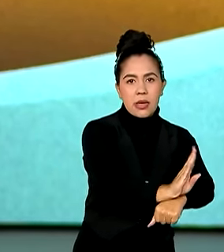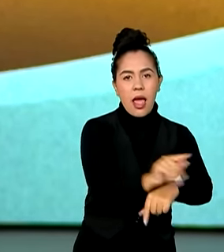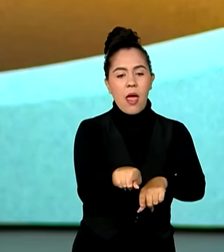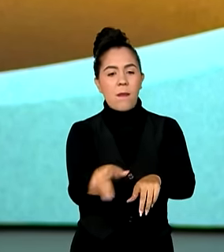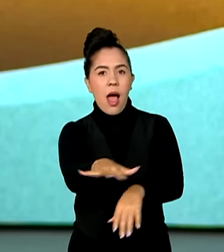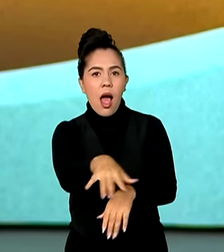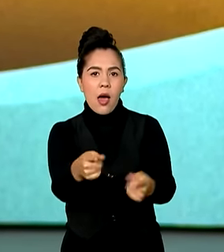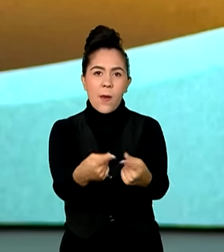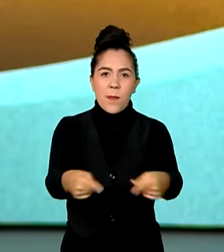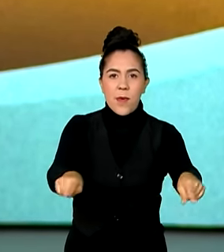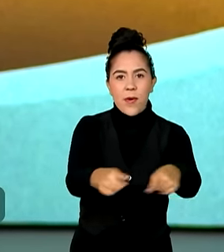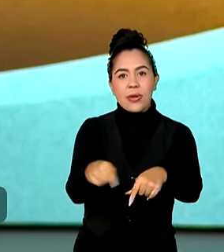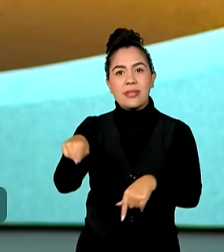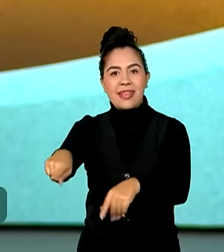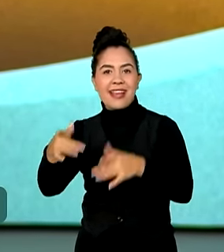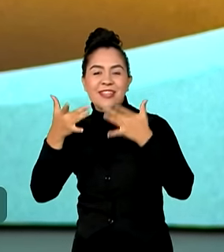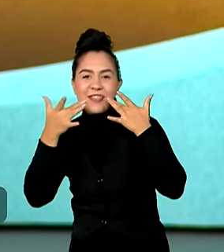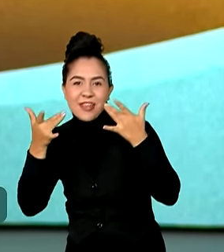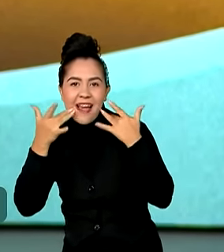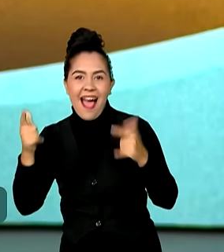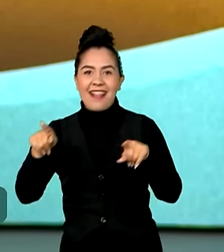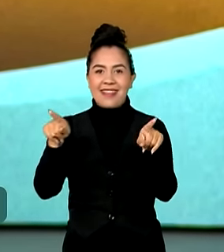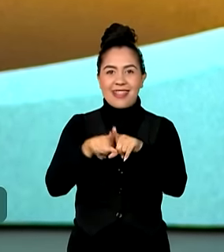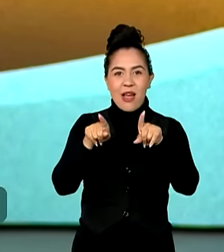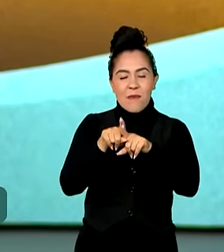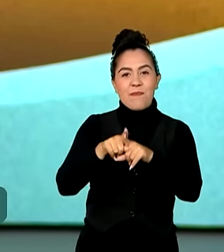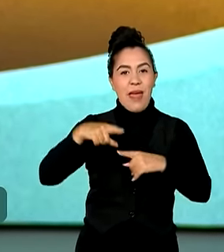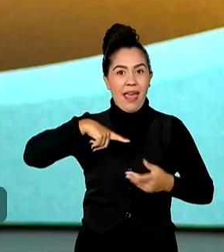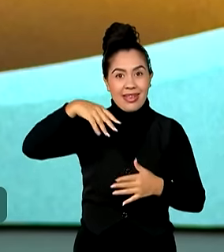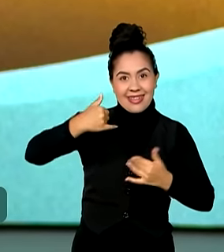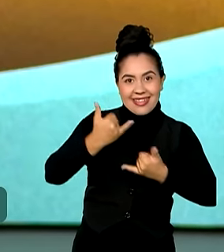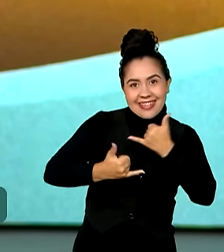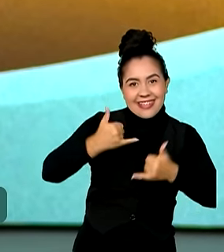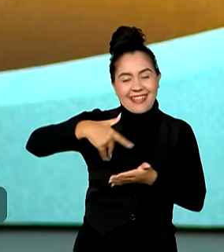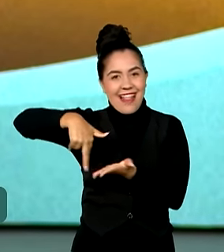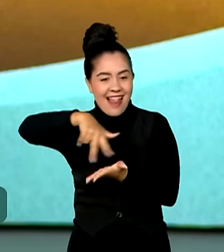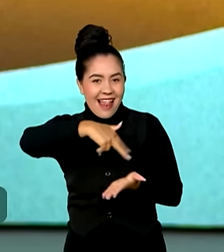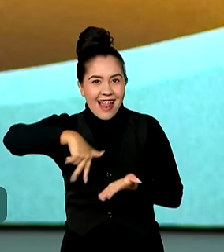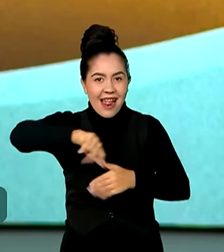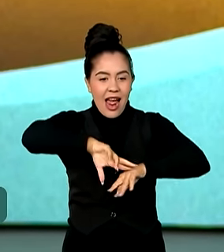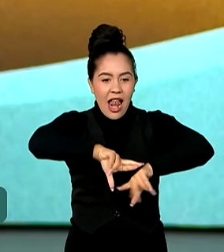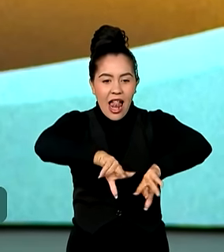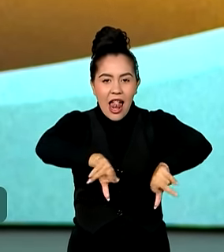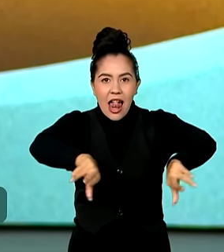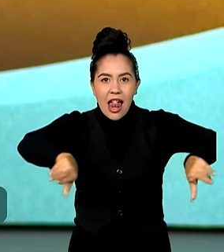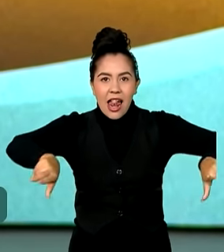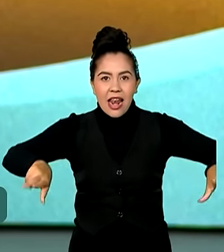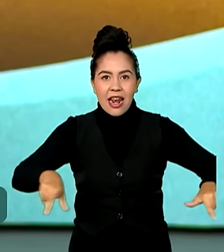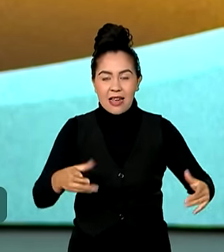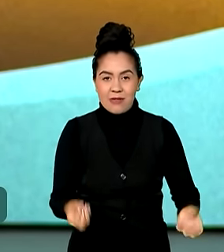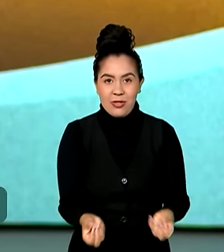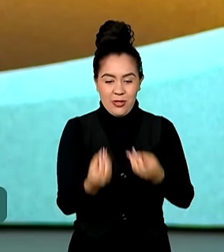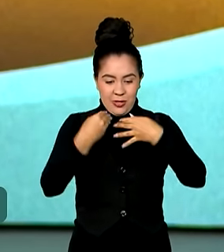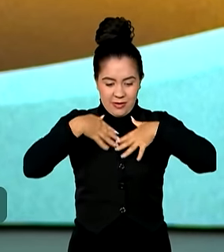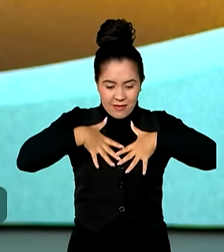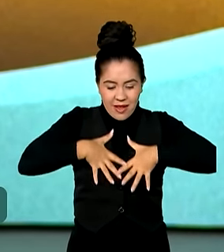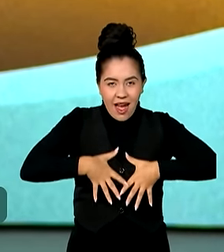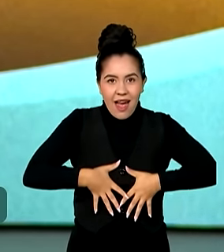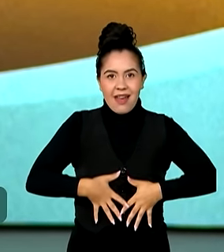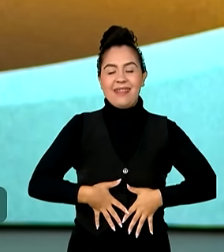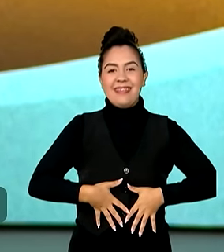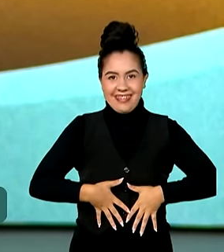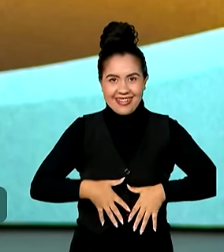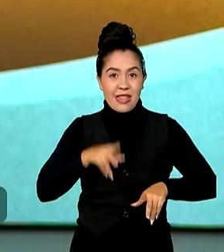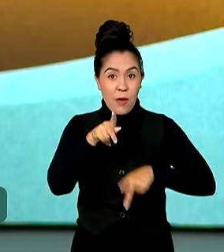teatro, o circo, a dança, as artes pláticas alimentam a alma de um povo. Um dos nossos